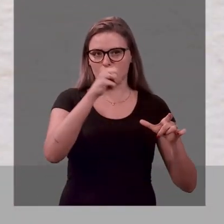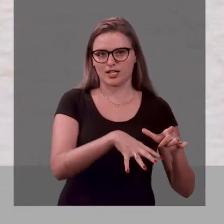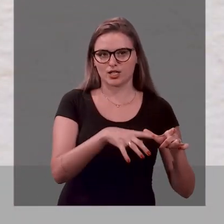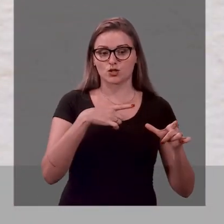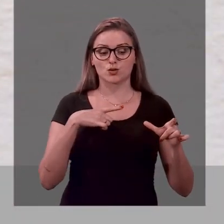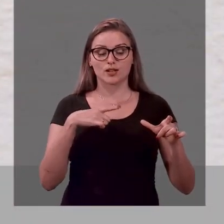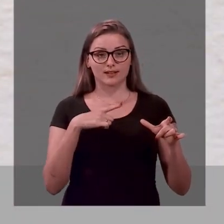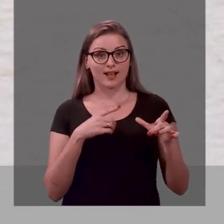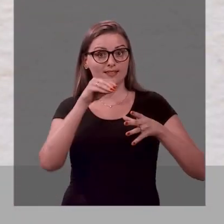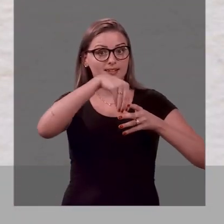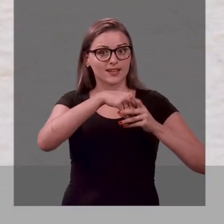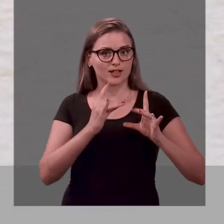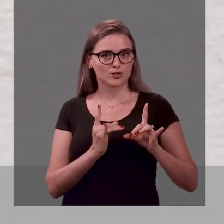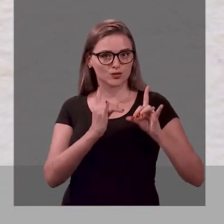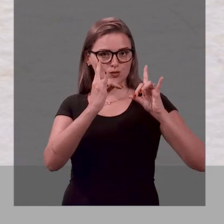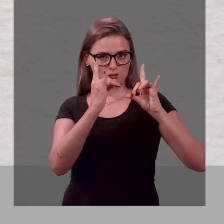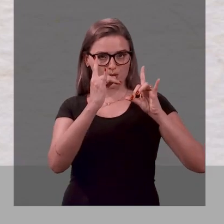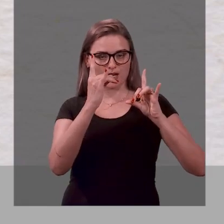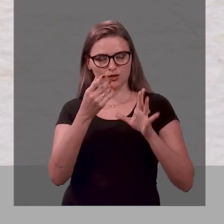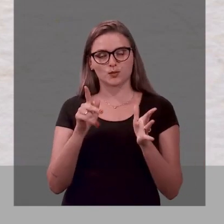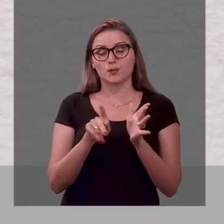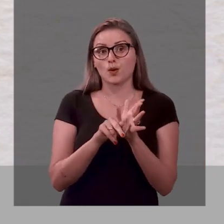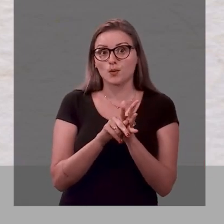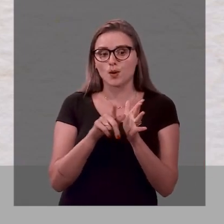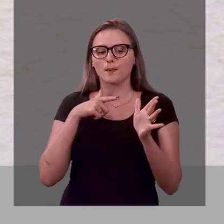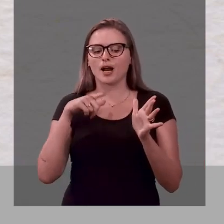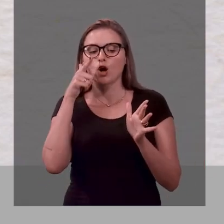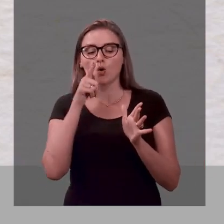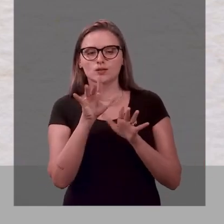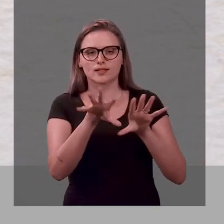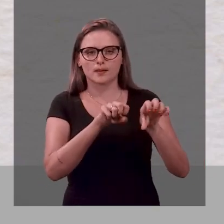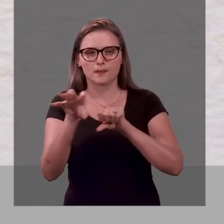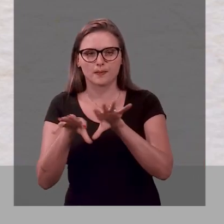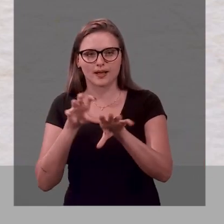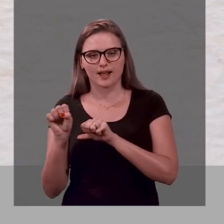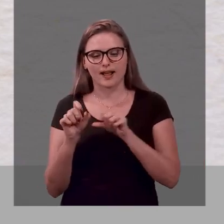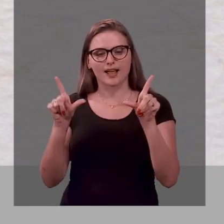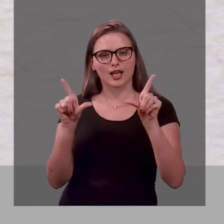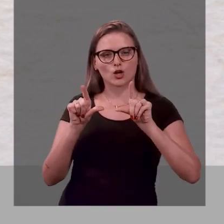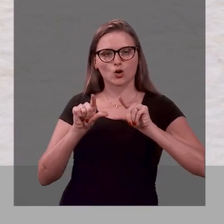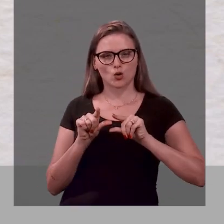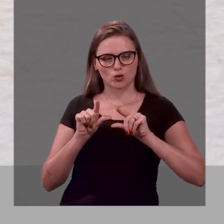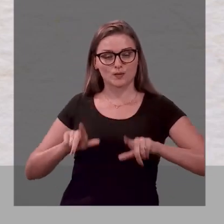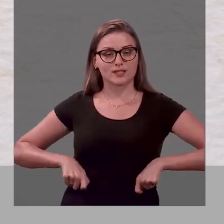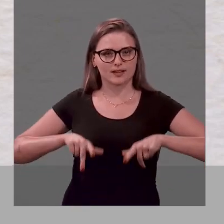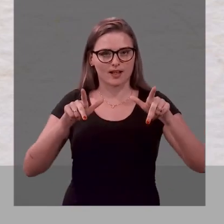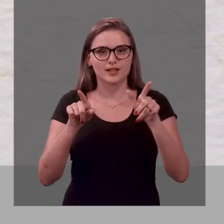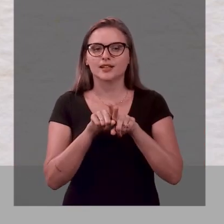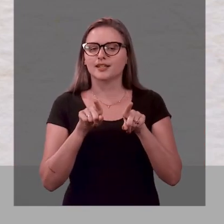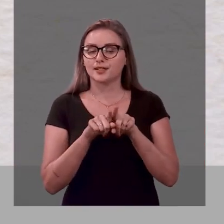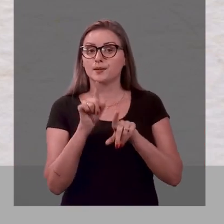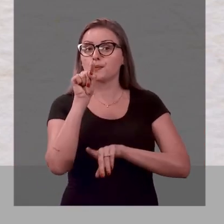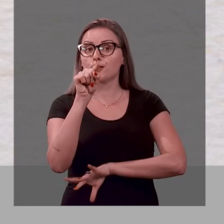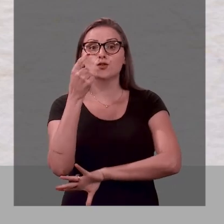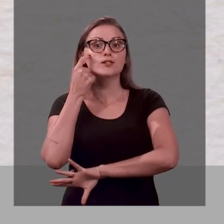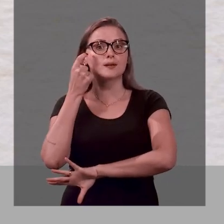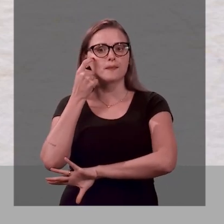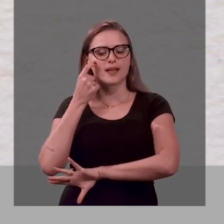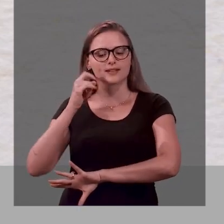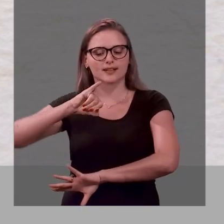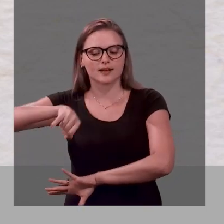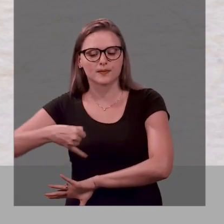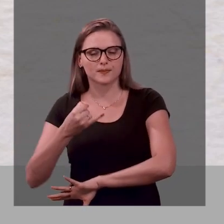estão dispostos nos corredores dos blocos, a fim de otimizar coletas, reduzir custos e oportunizar a você